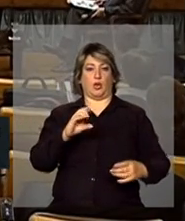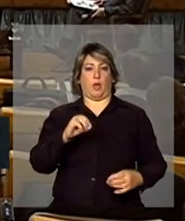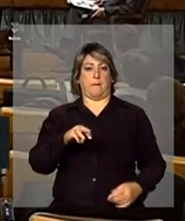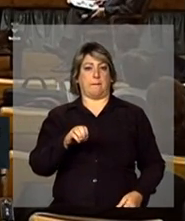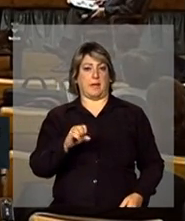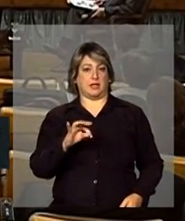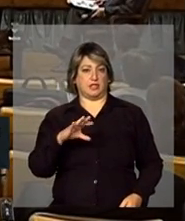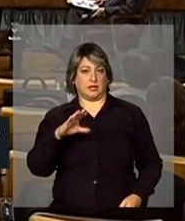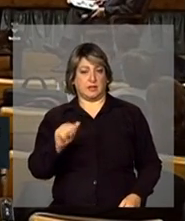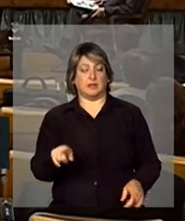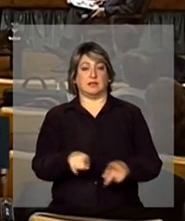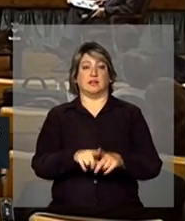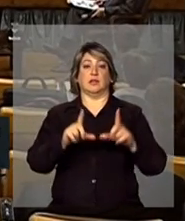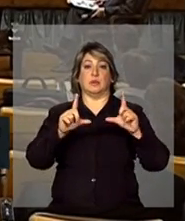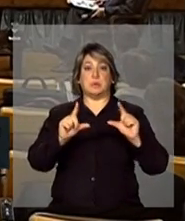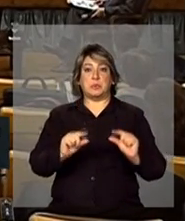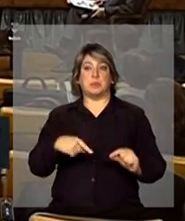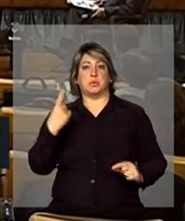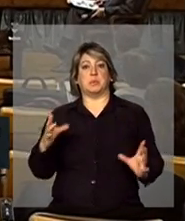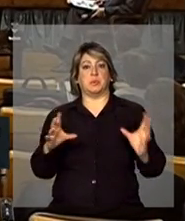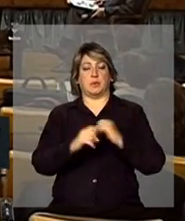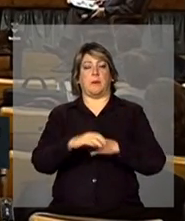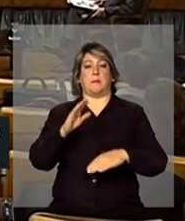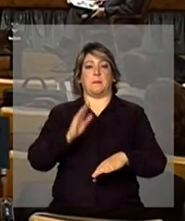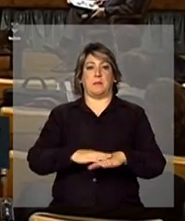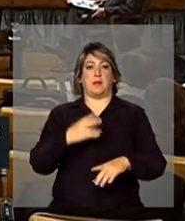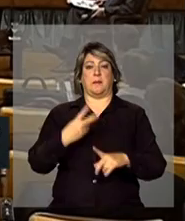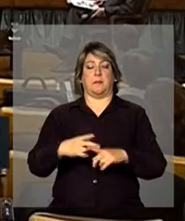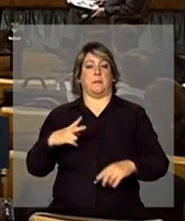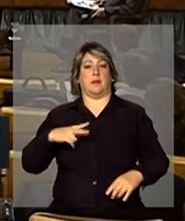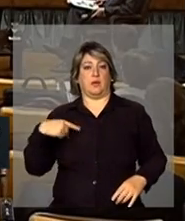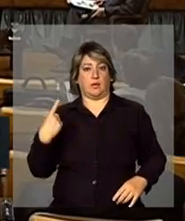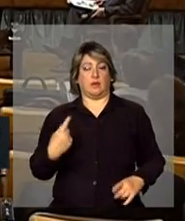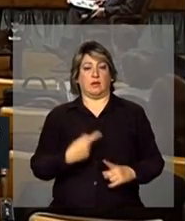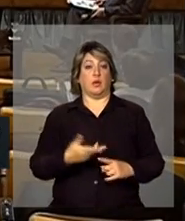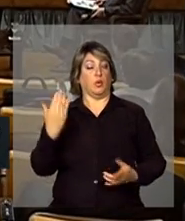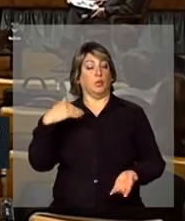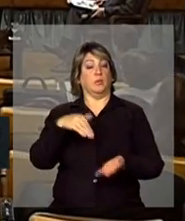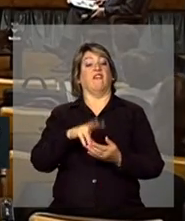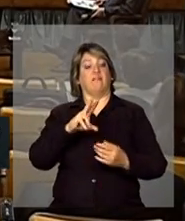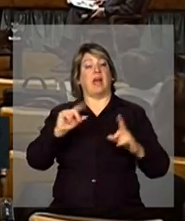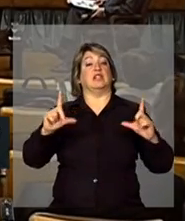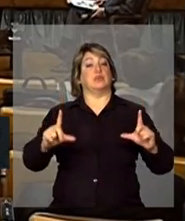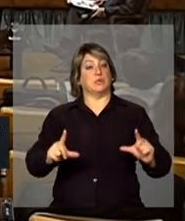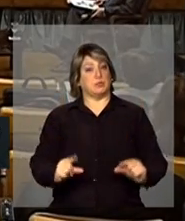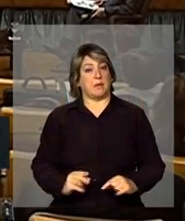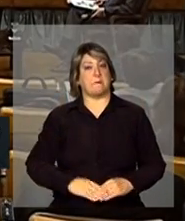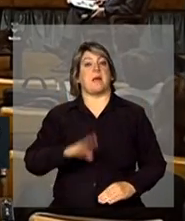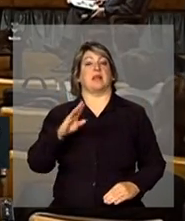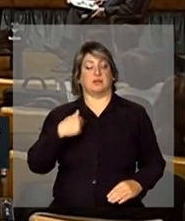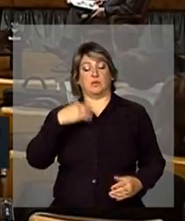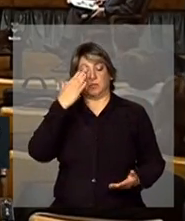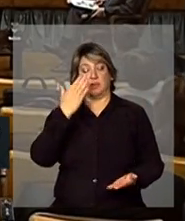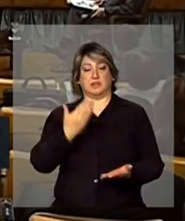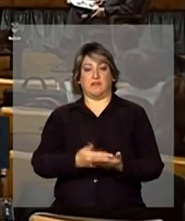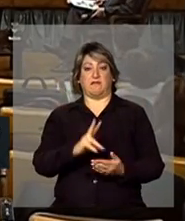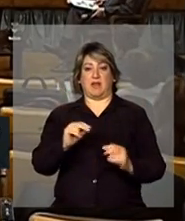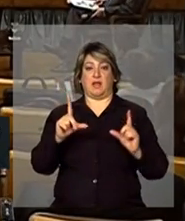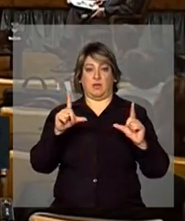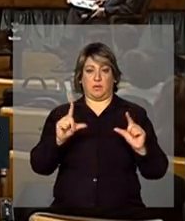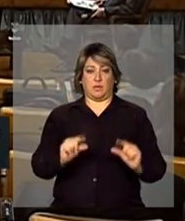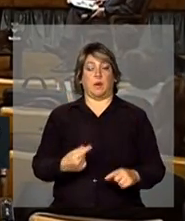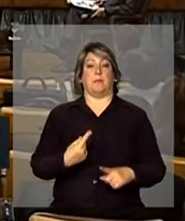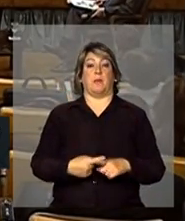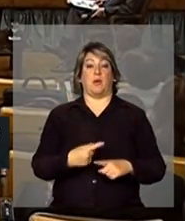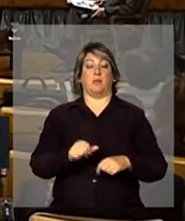diminuindo a quantidade de empregadas domésticas, em particular, no último período, vai diminuir mais, eu acredito, com as